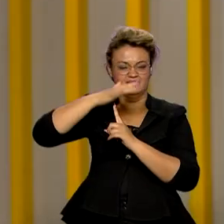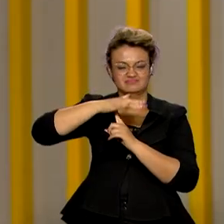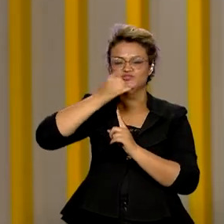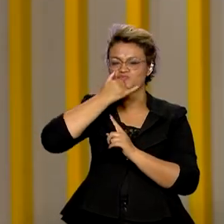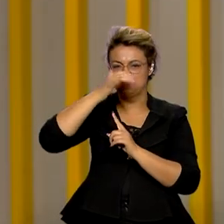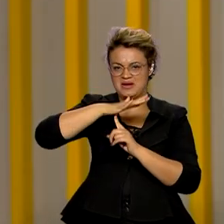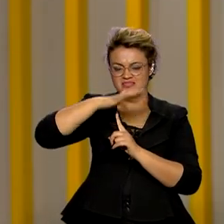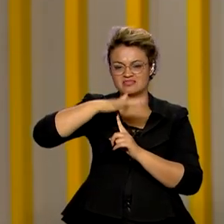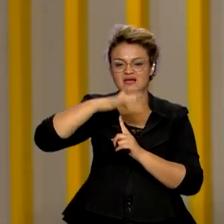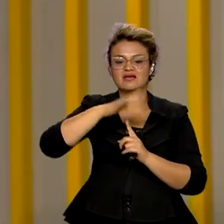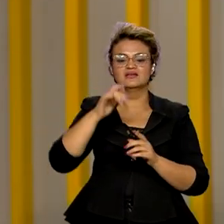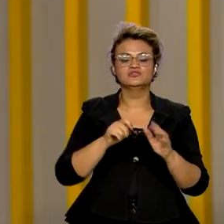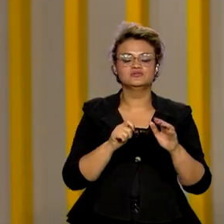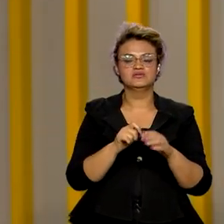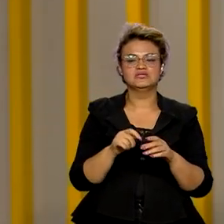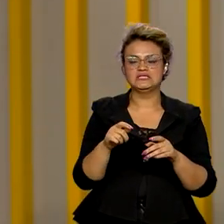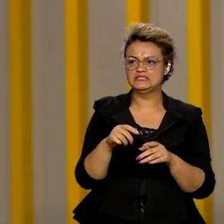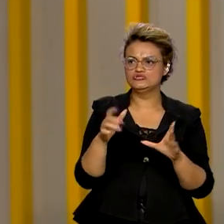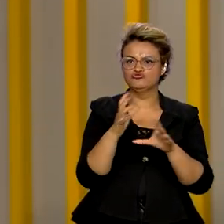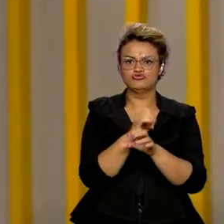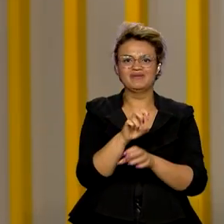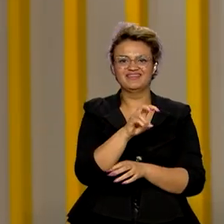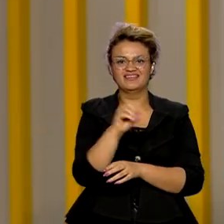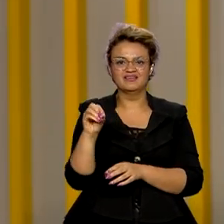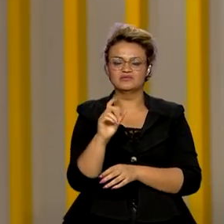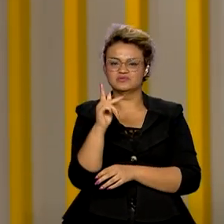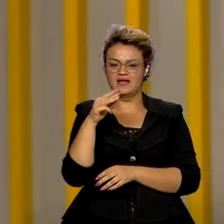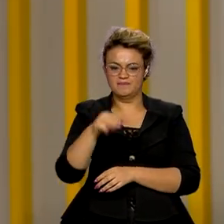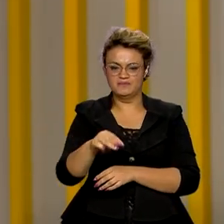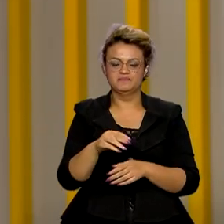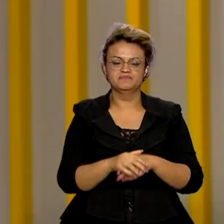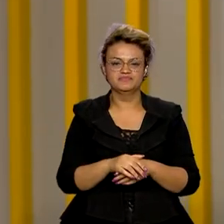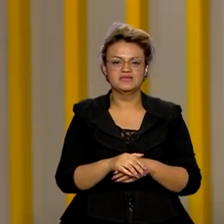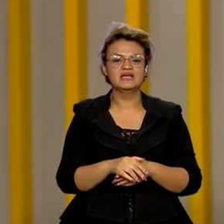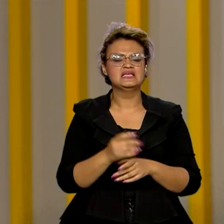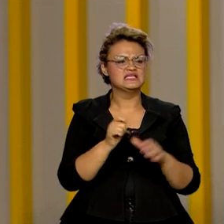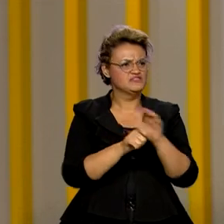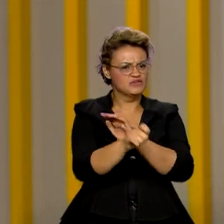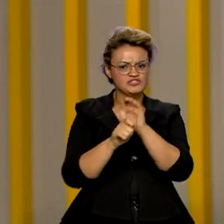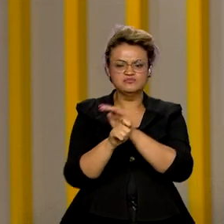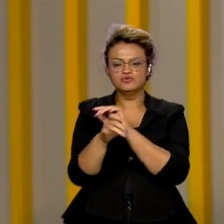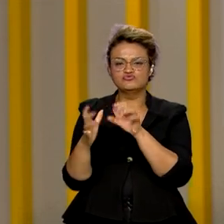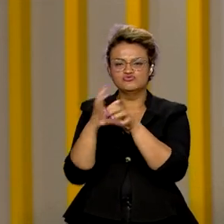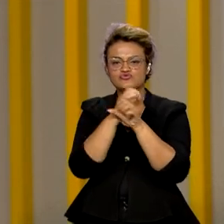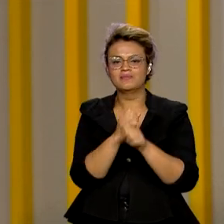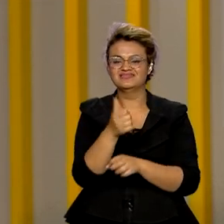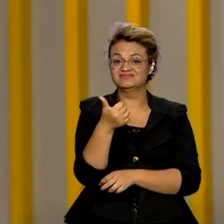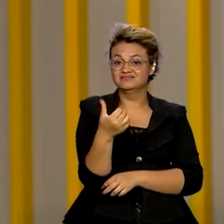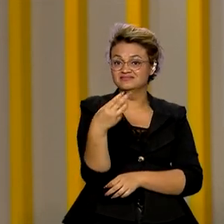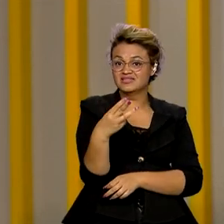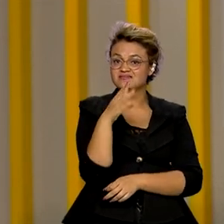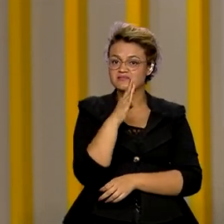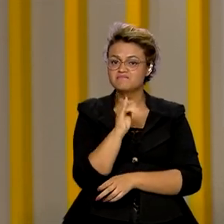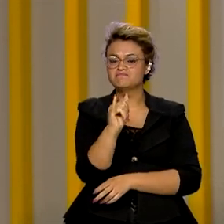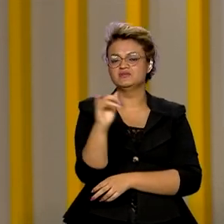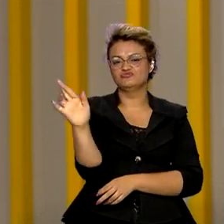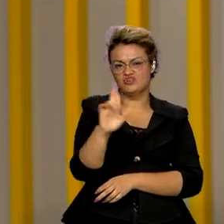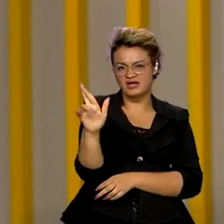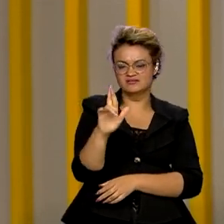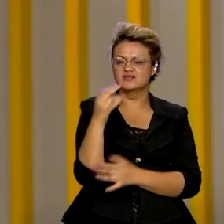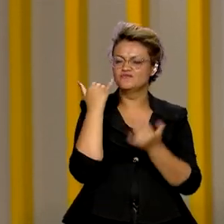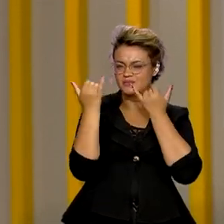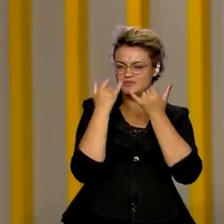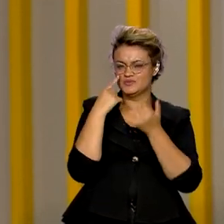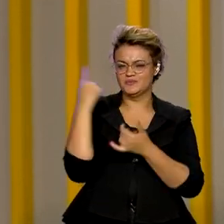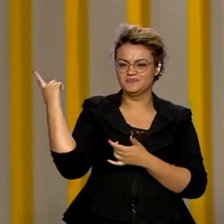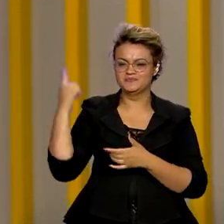E os investimentos nos 30 anos de concessão desta malha rodoviária chegam a 13 bilhões de reais. Confira os detalhes